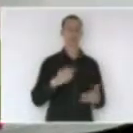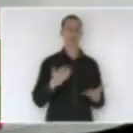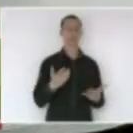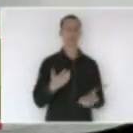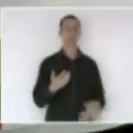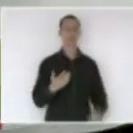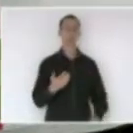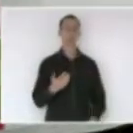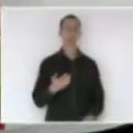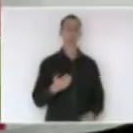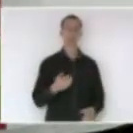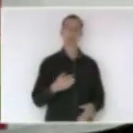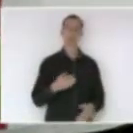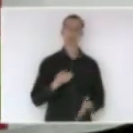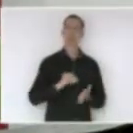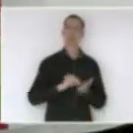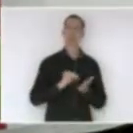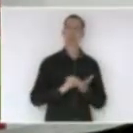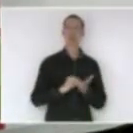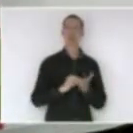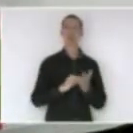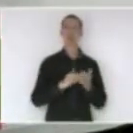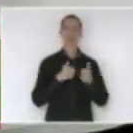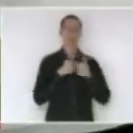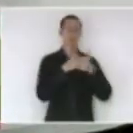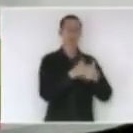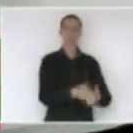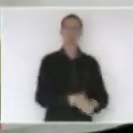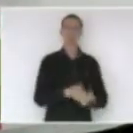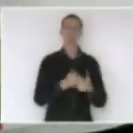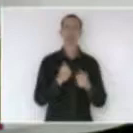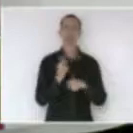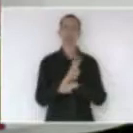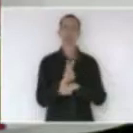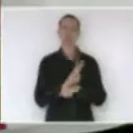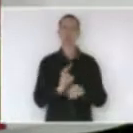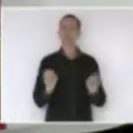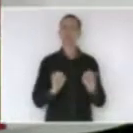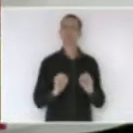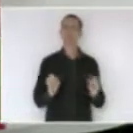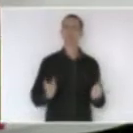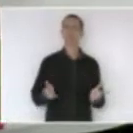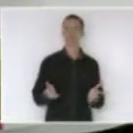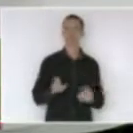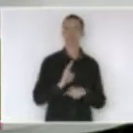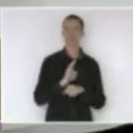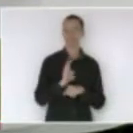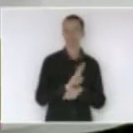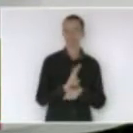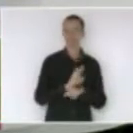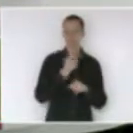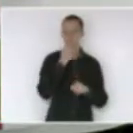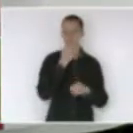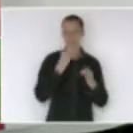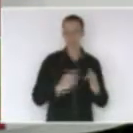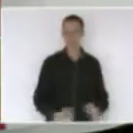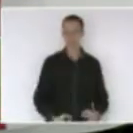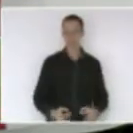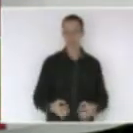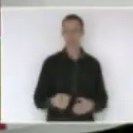não está acompanhando, fiscalizando de fato a renúncia fiscal e as isenções fiscais.